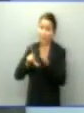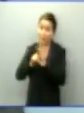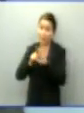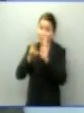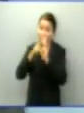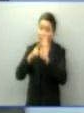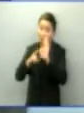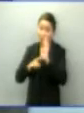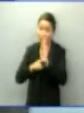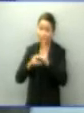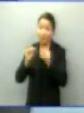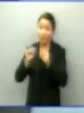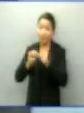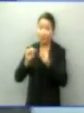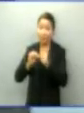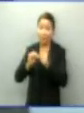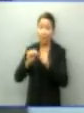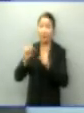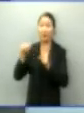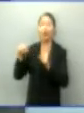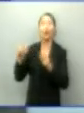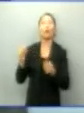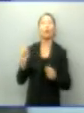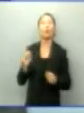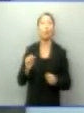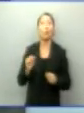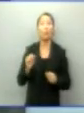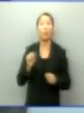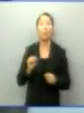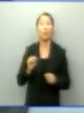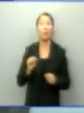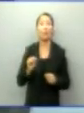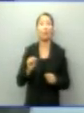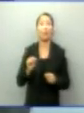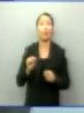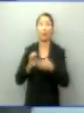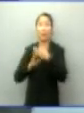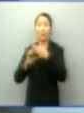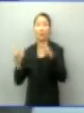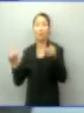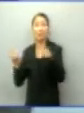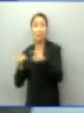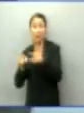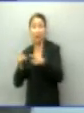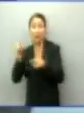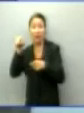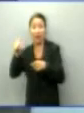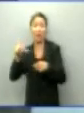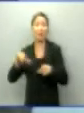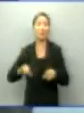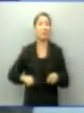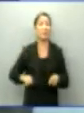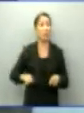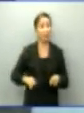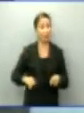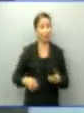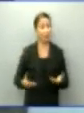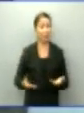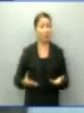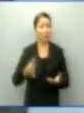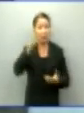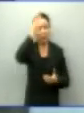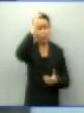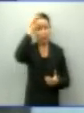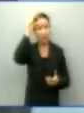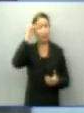o cidadão contribuinte. A justiça fiscal não se encontra presente no Estado de Mato Grosso. Aliás, Mato Grosso